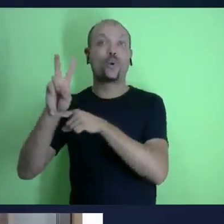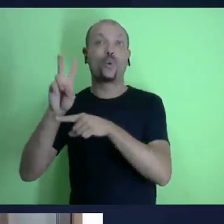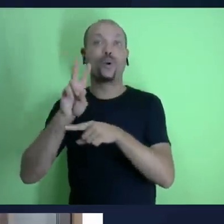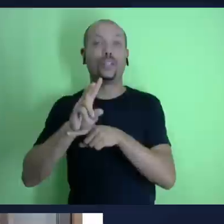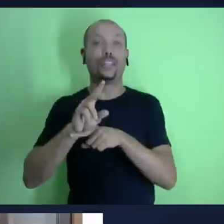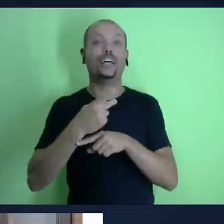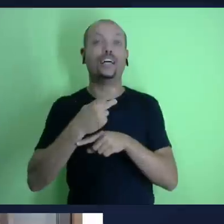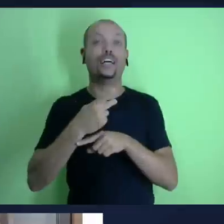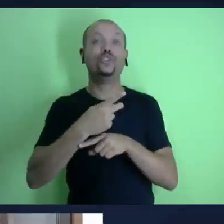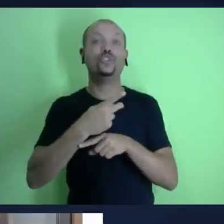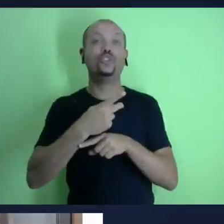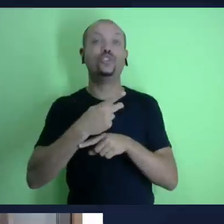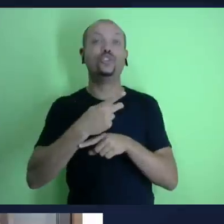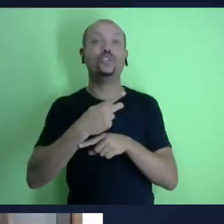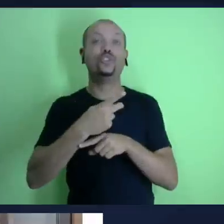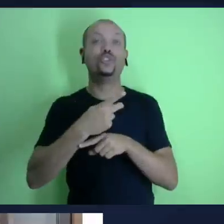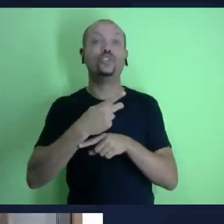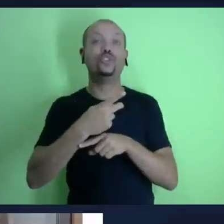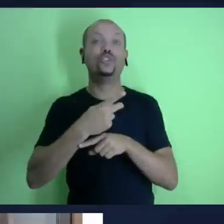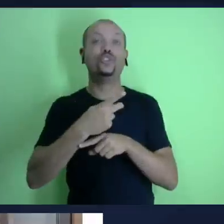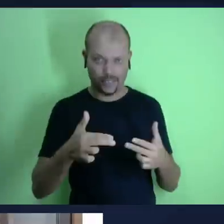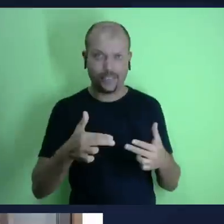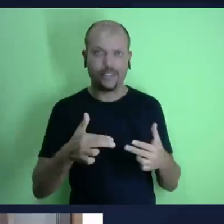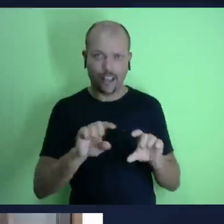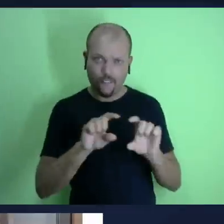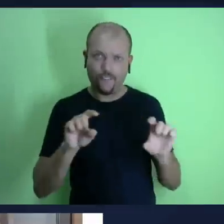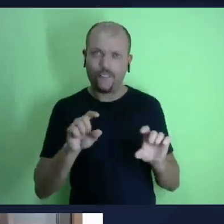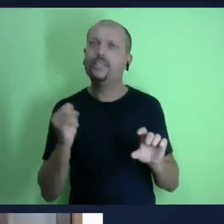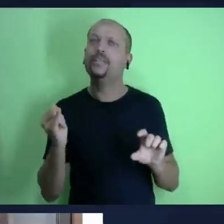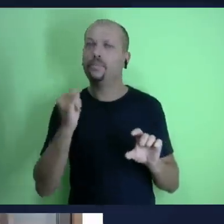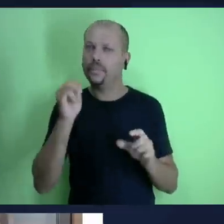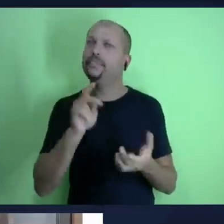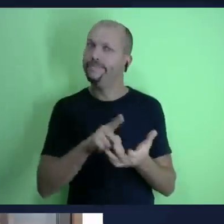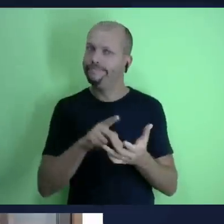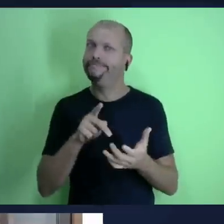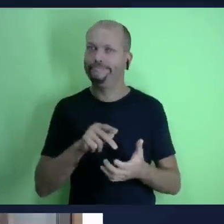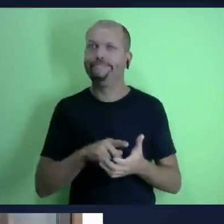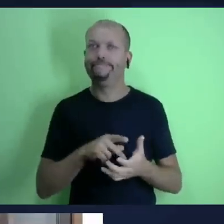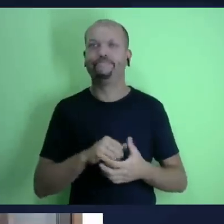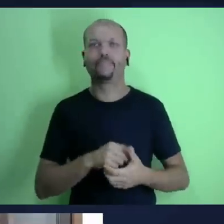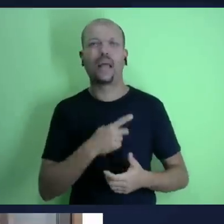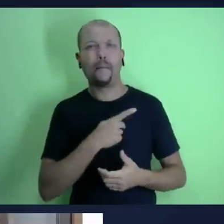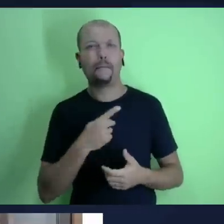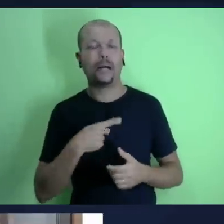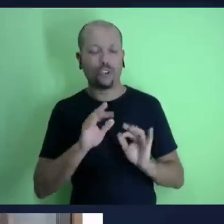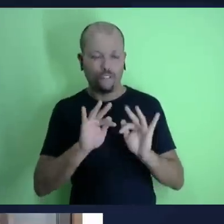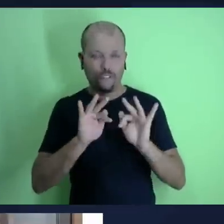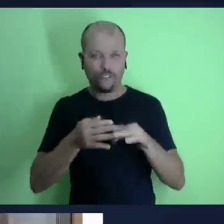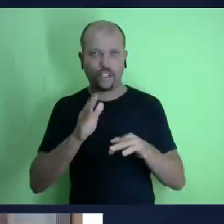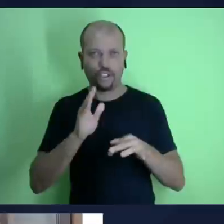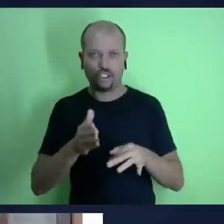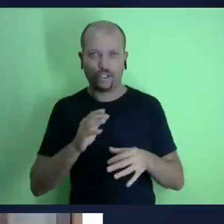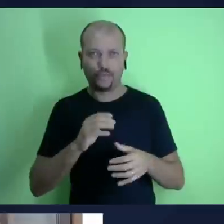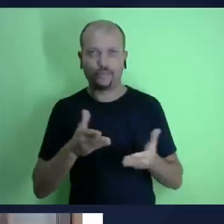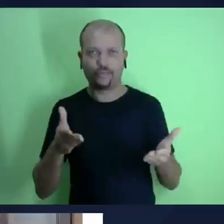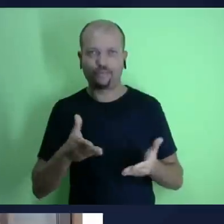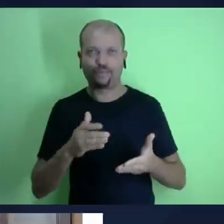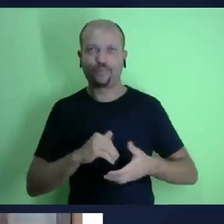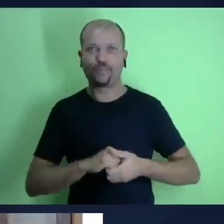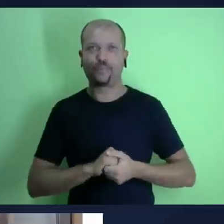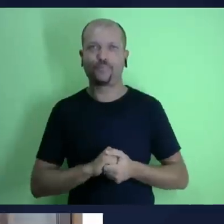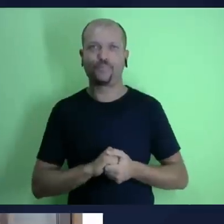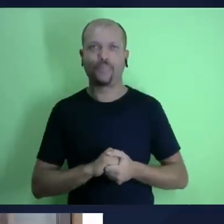pessoal líder de mordomia de fidelidade pra você que nos acompanha ei escuta aqui mordomia